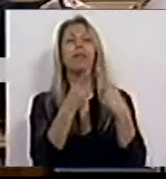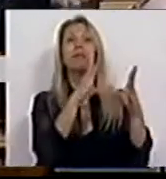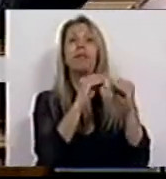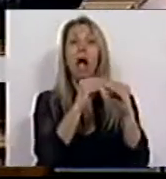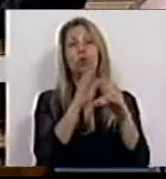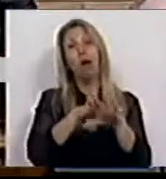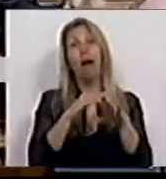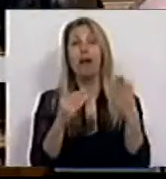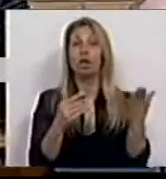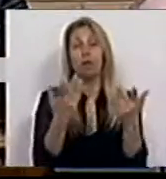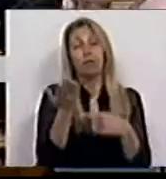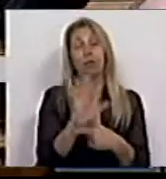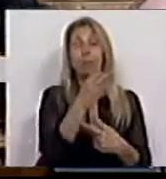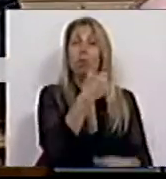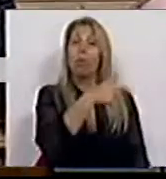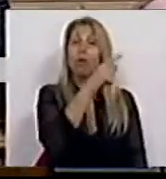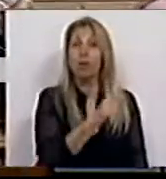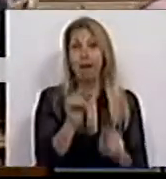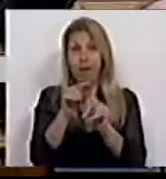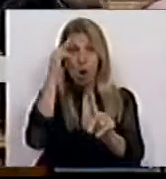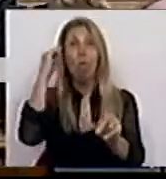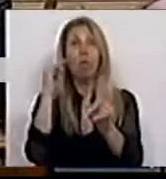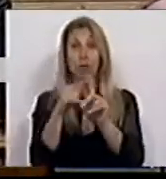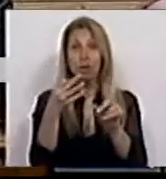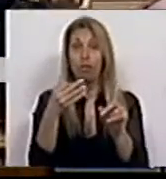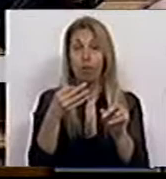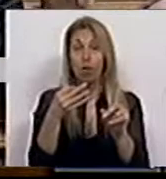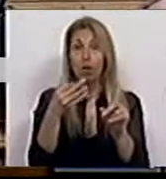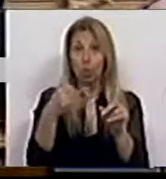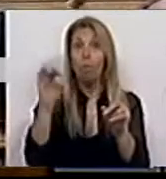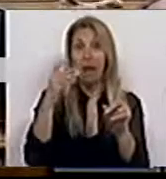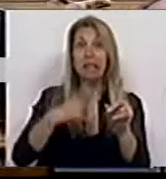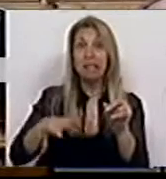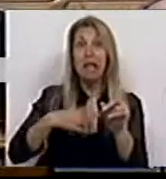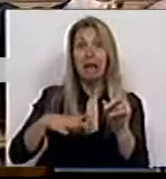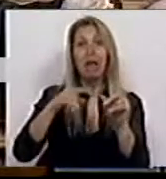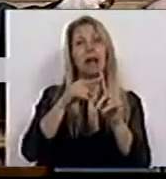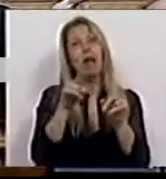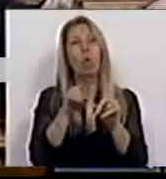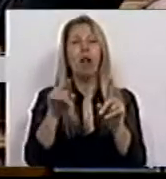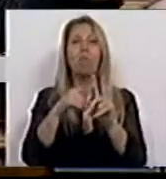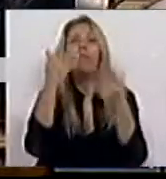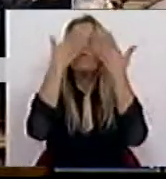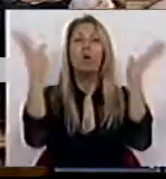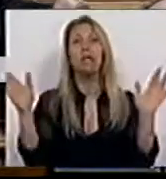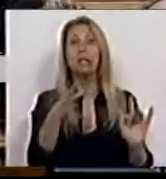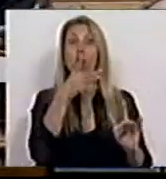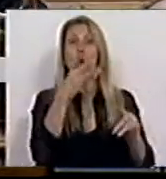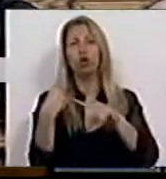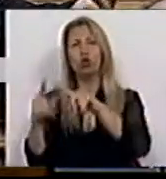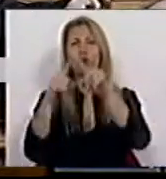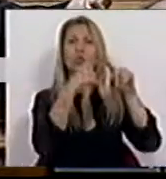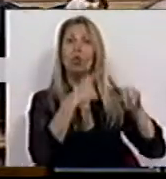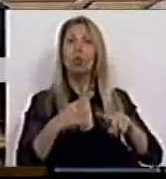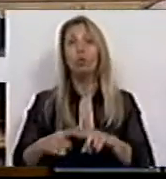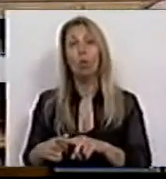Esquerda? É esse o intuito que quer o Partido Socialista para uma democracia mais monocomática? Ou então podemos esperar, de facto,